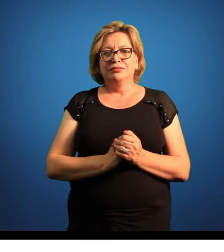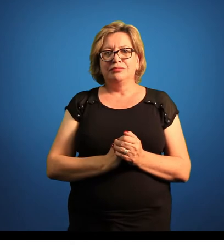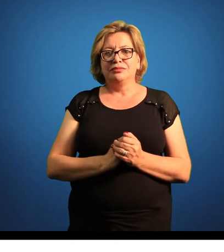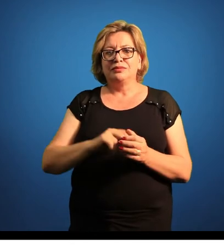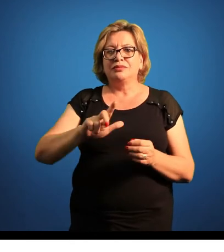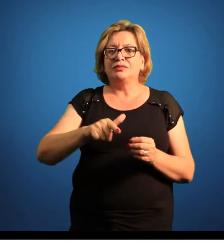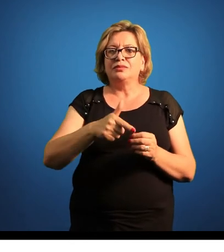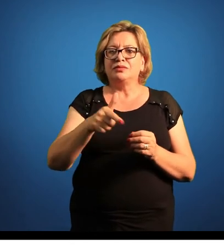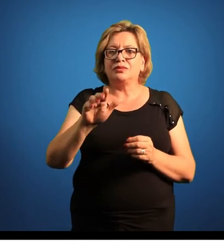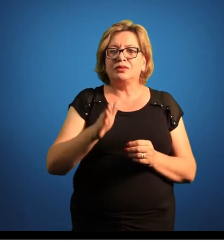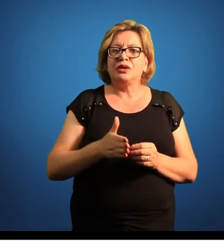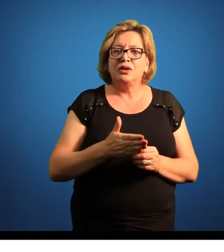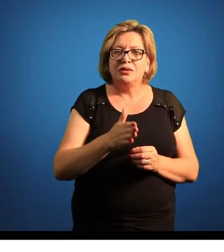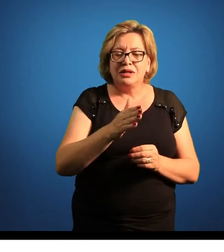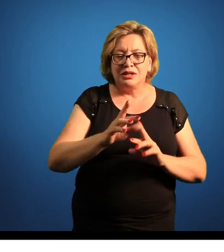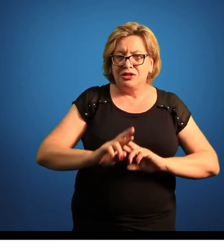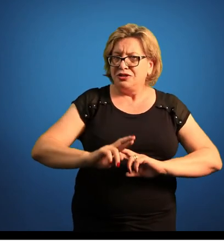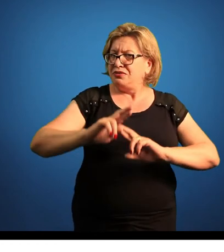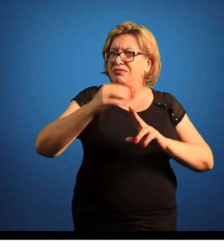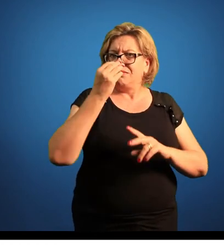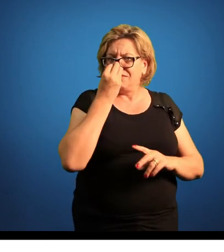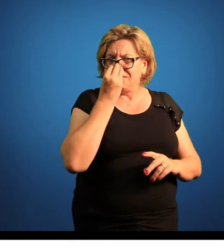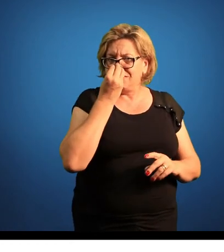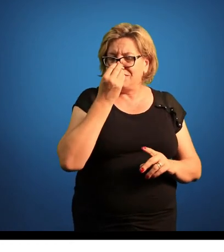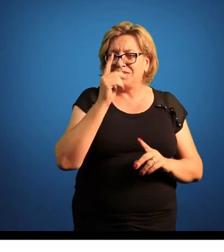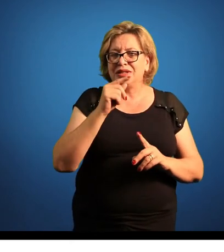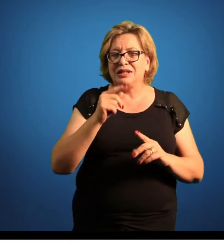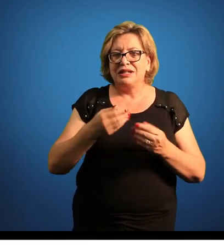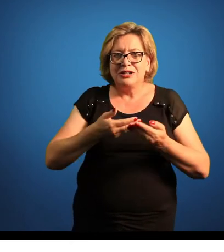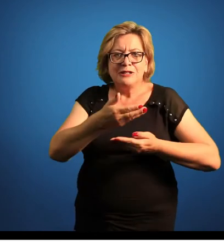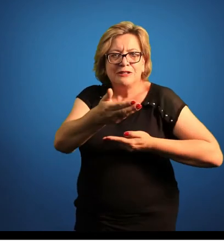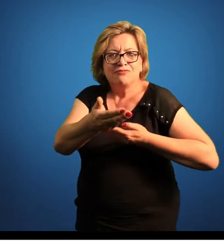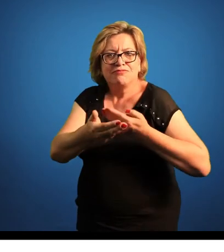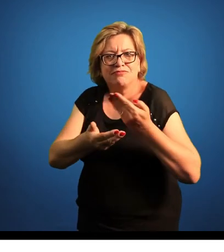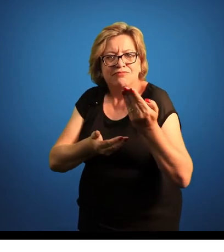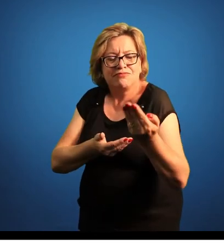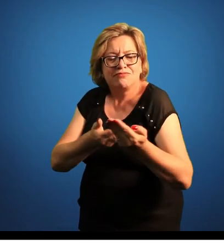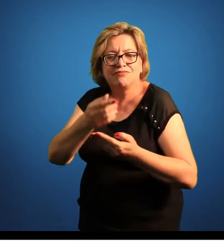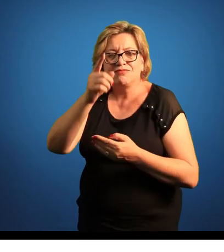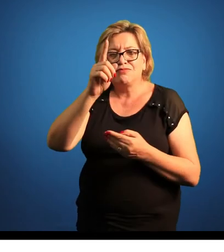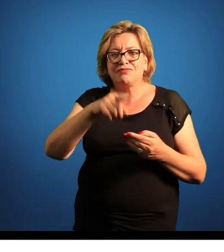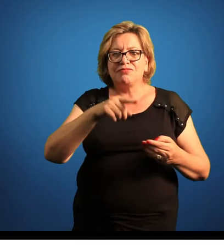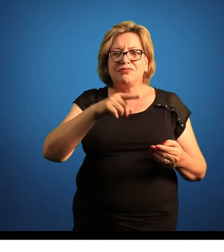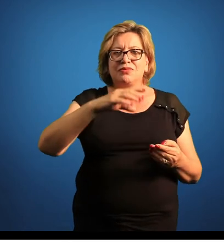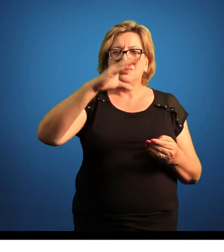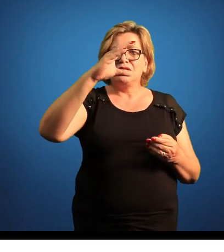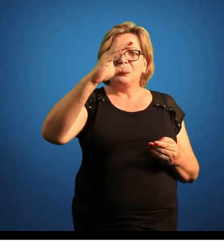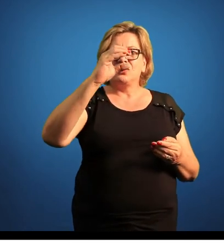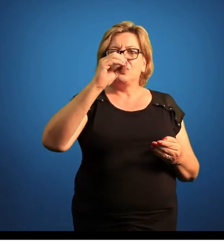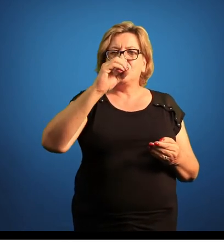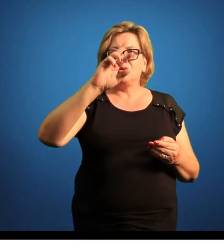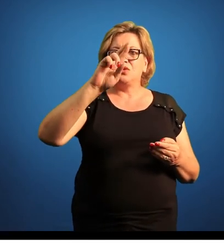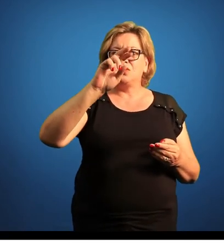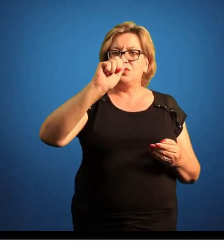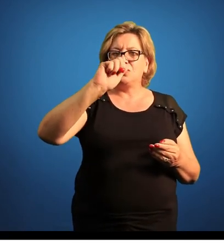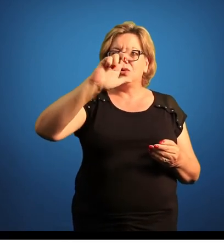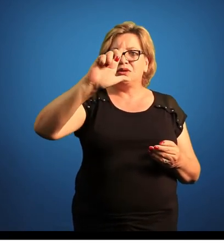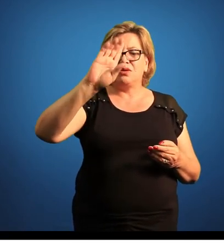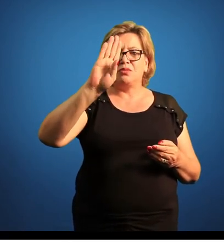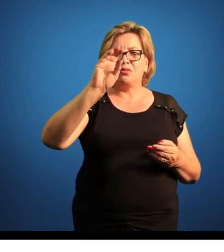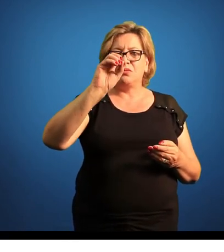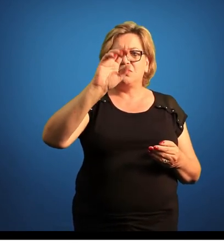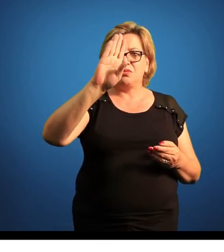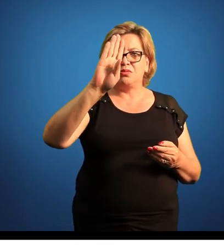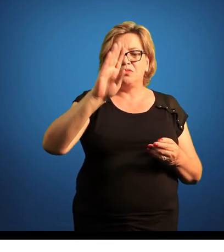Um outro peixe, além do peixe palhaço, um outro peixe que faz interações com corais é o coral gob, né? O gob dos corais.